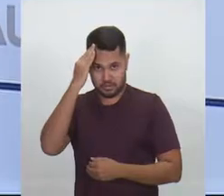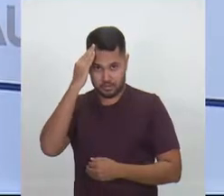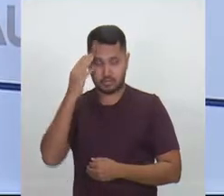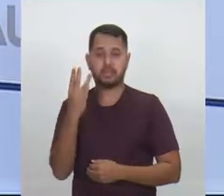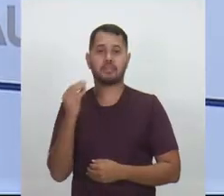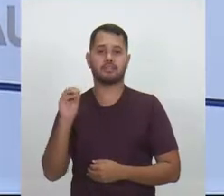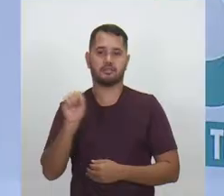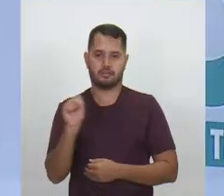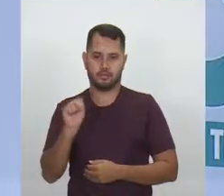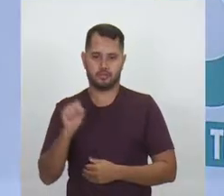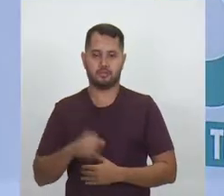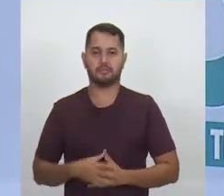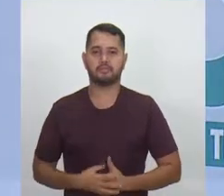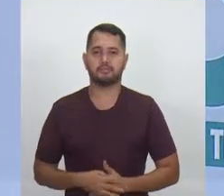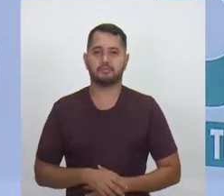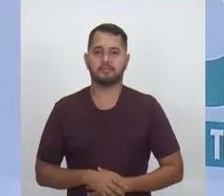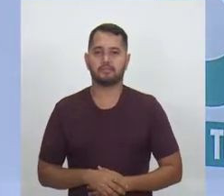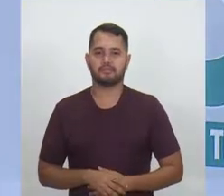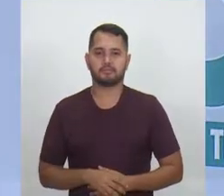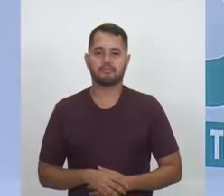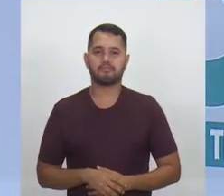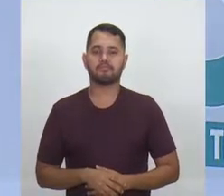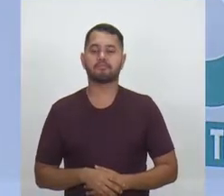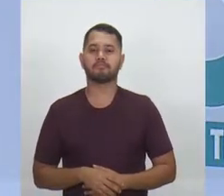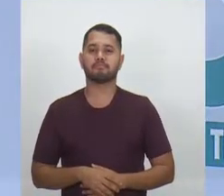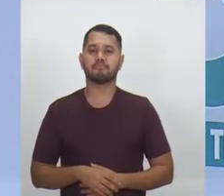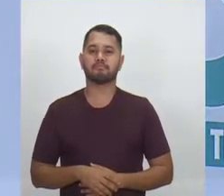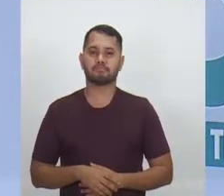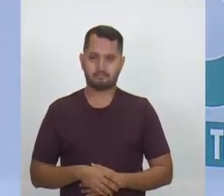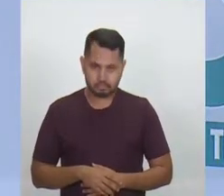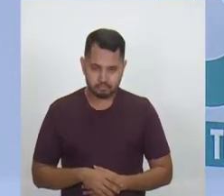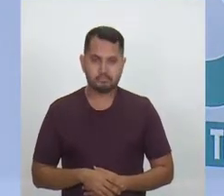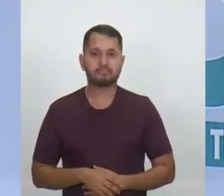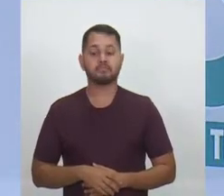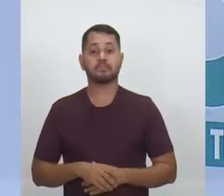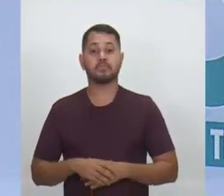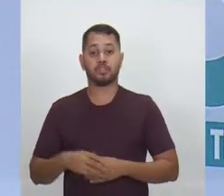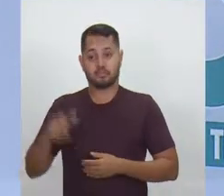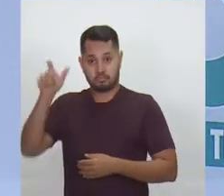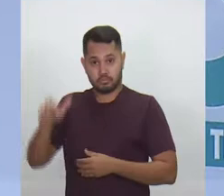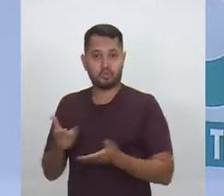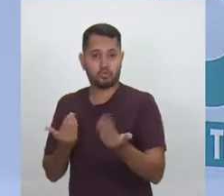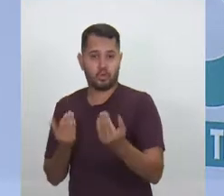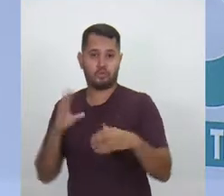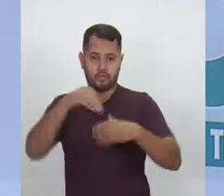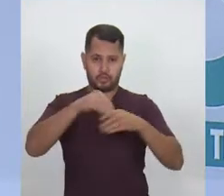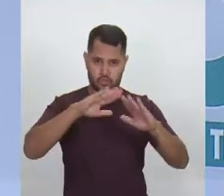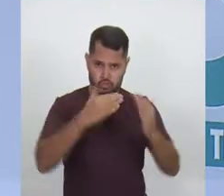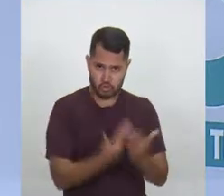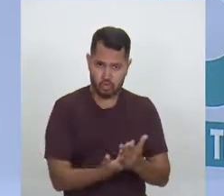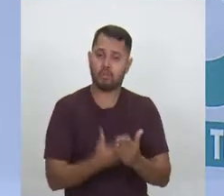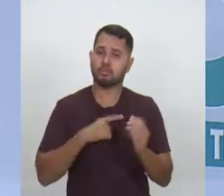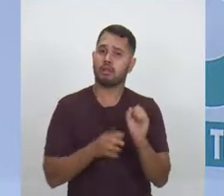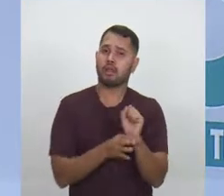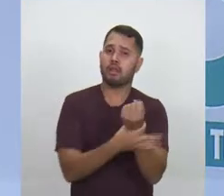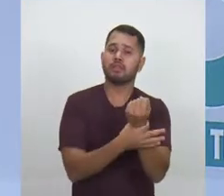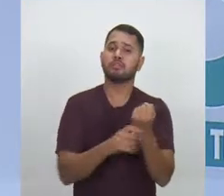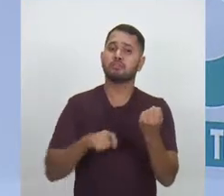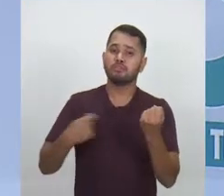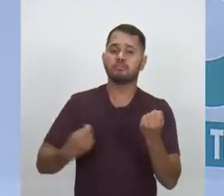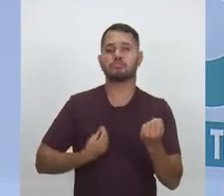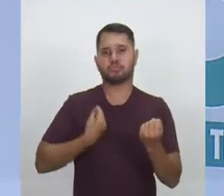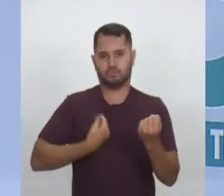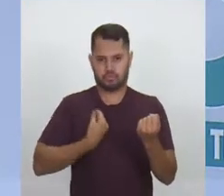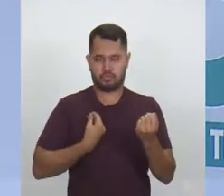30 segundos, candidato. A presença de um jovem dentro de uma escola é uma garantia para os pais da segurança dele,